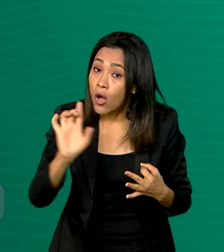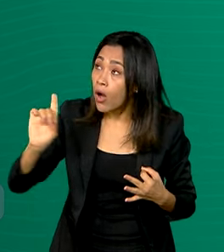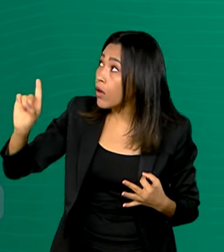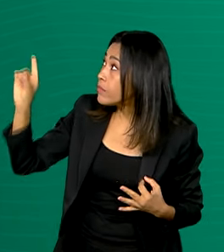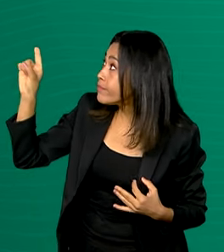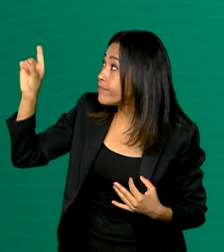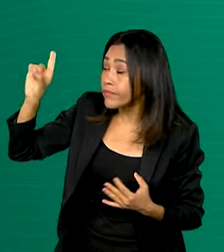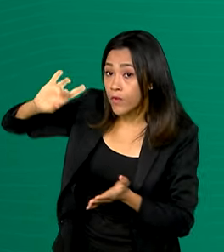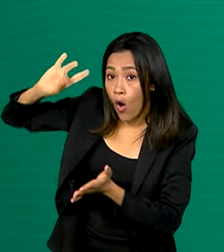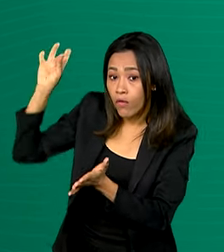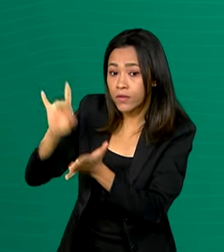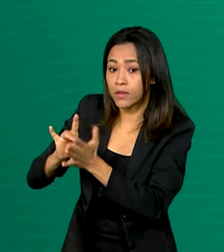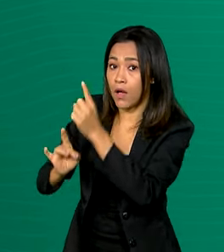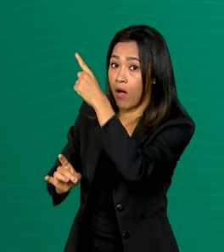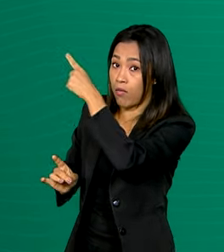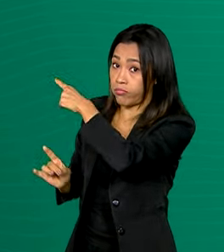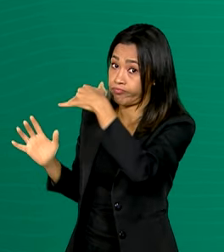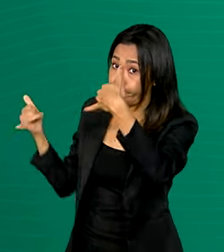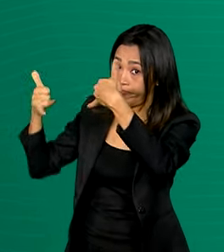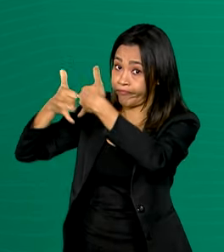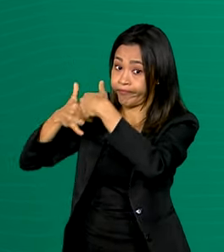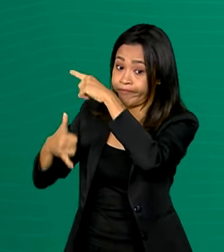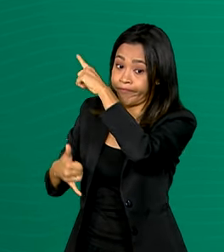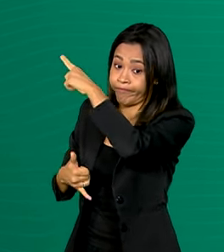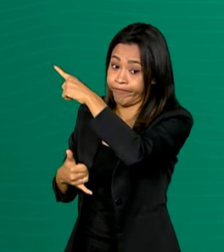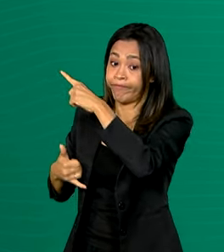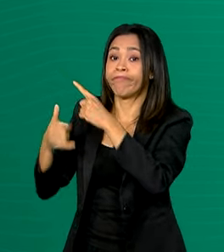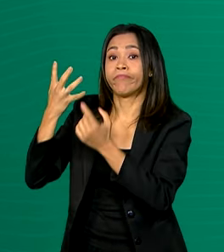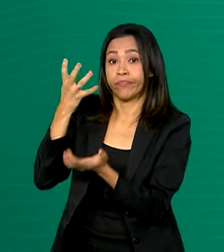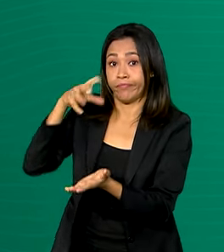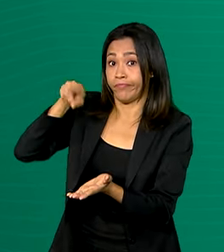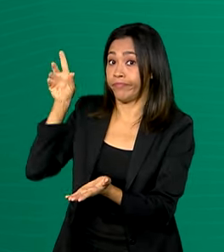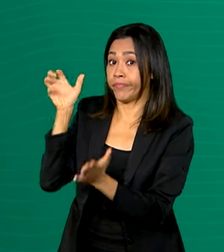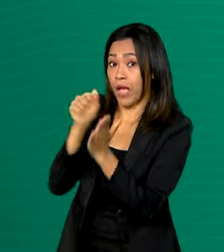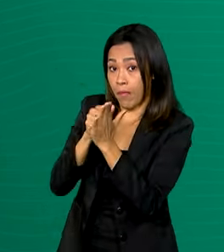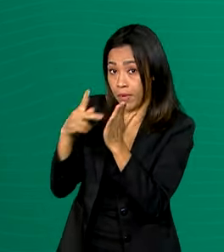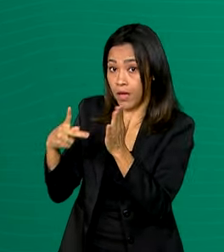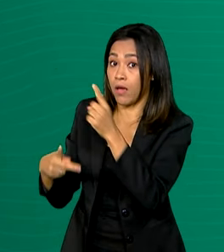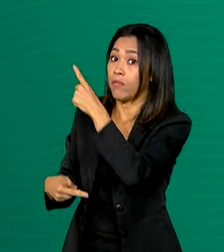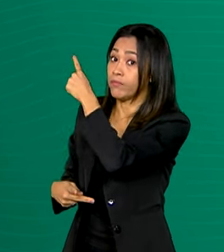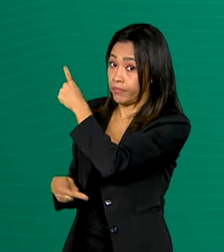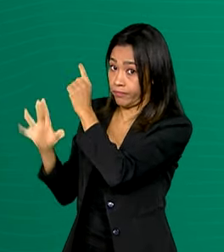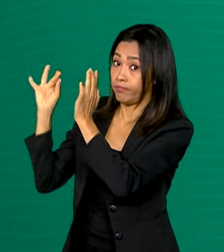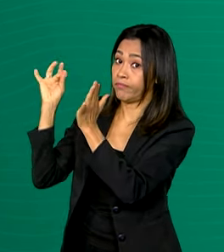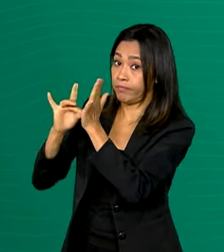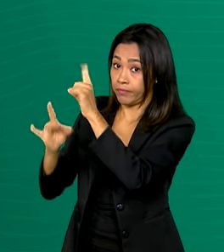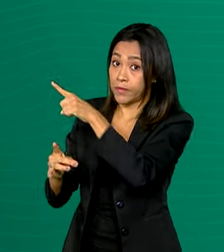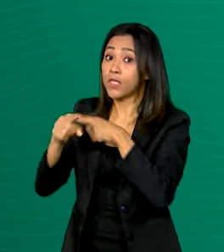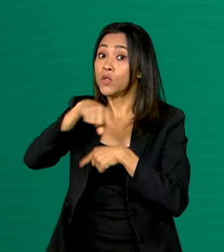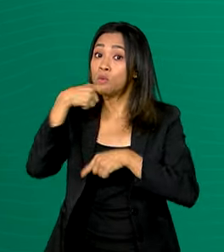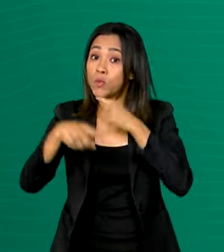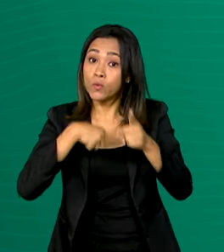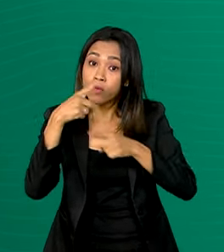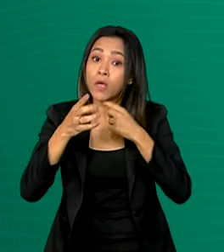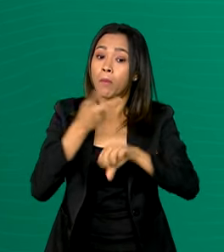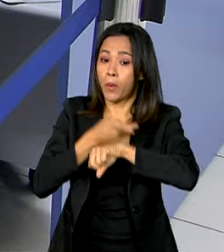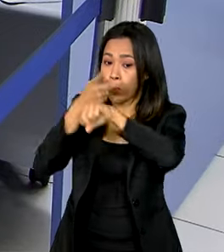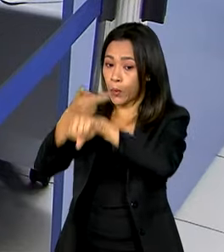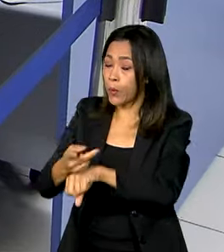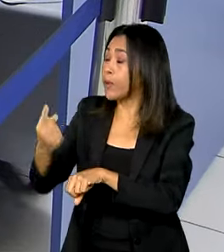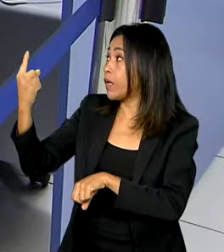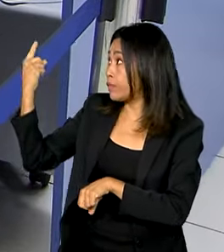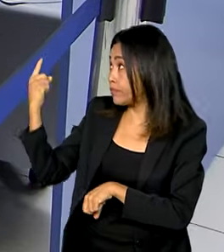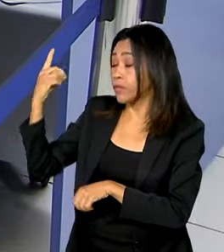nos canais oficiais do governo, como o aplicativo Meu INSS. Para dúvidas, busque os canais oficiais e se